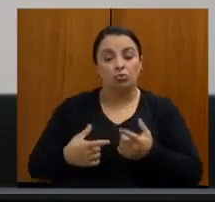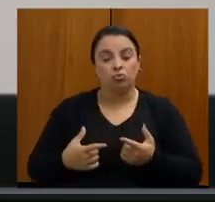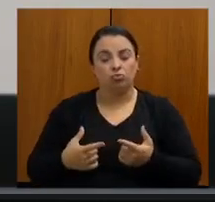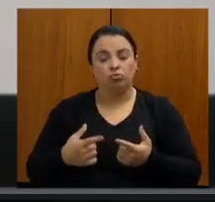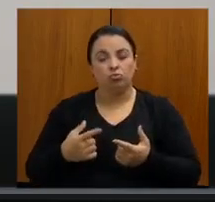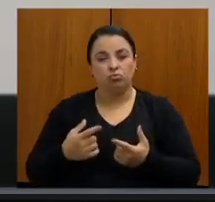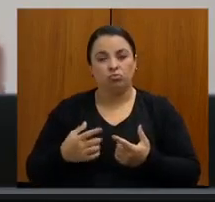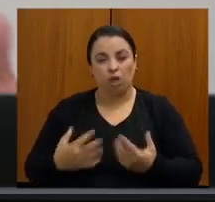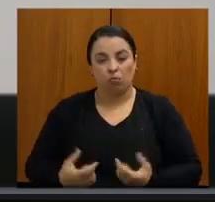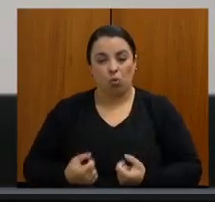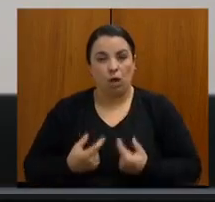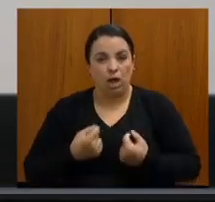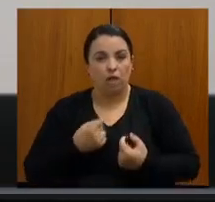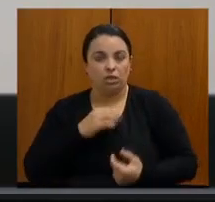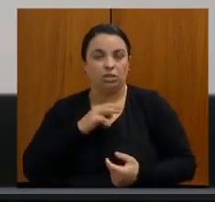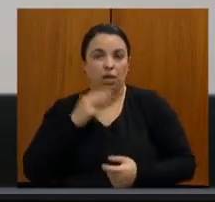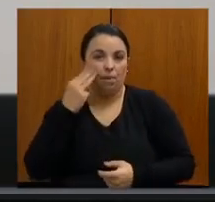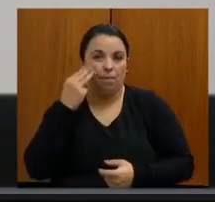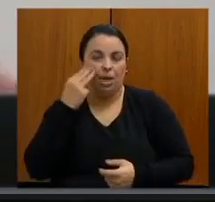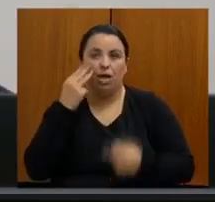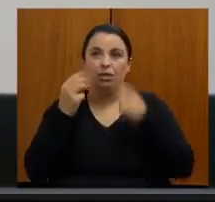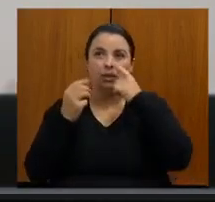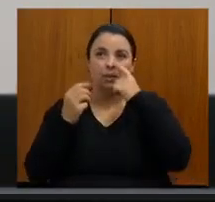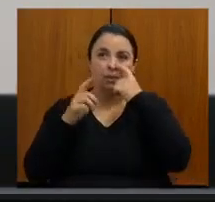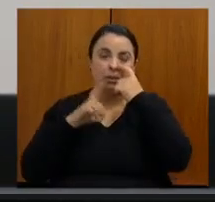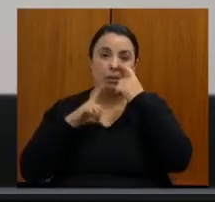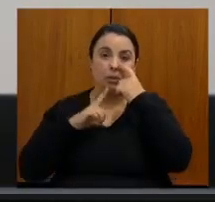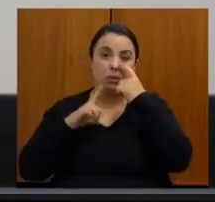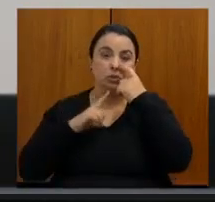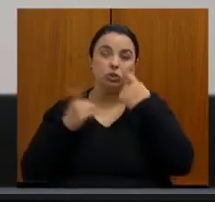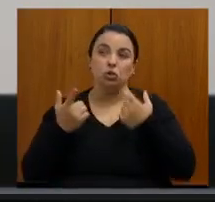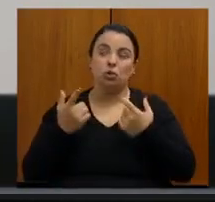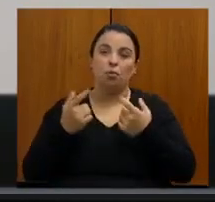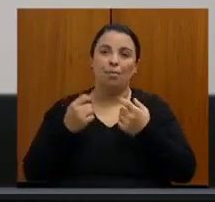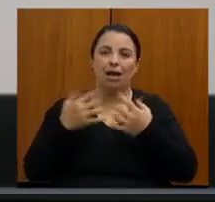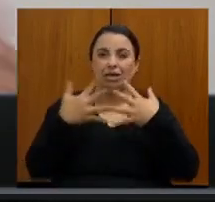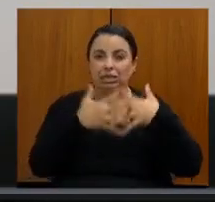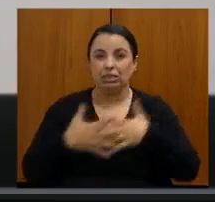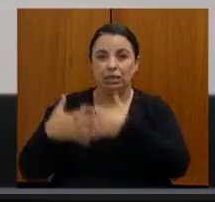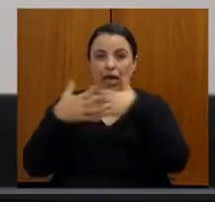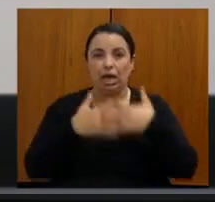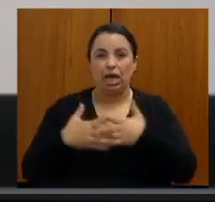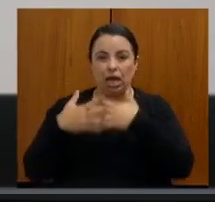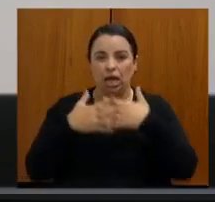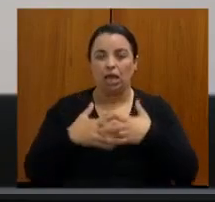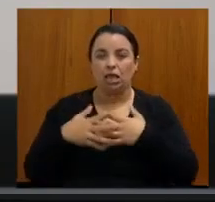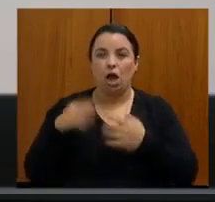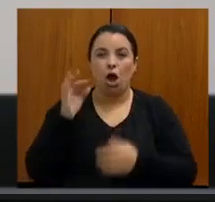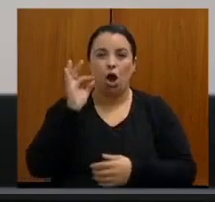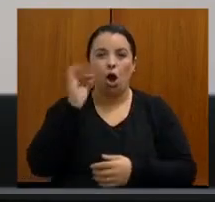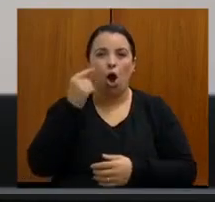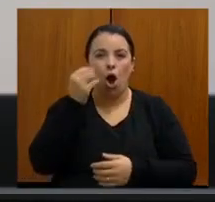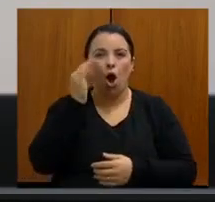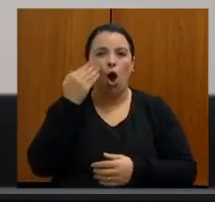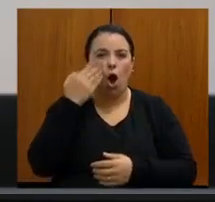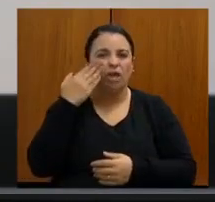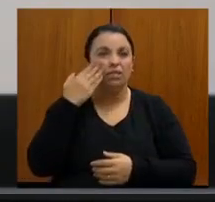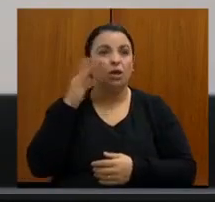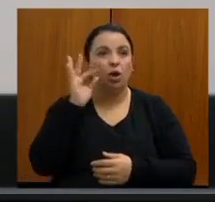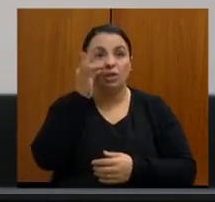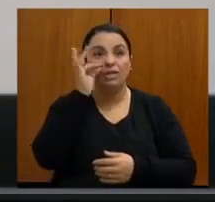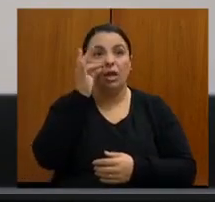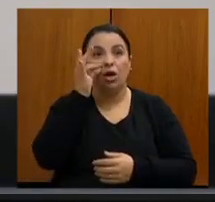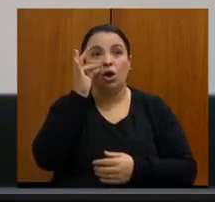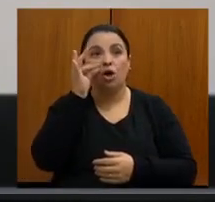do outubro rosa, aquelas carretas rosas, que faziam um número expressivo de mamografias, e que eu